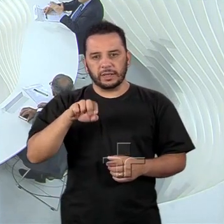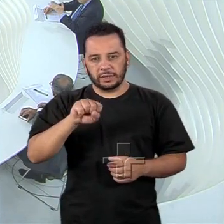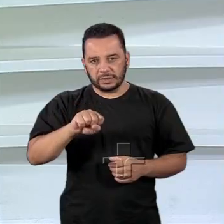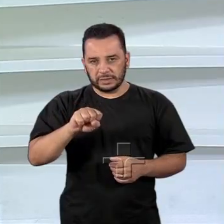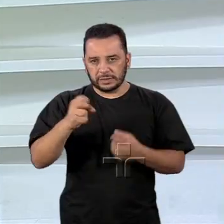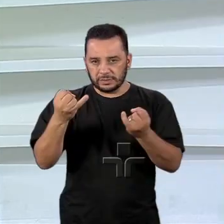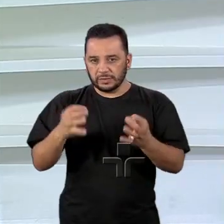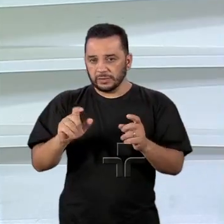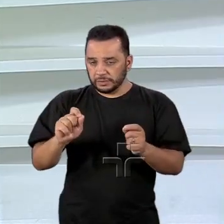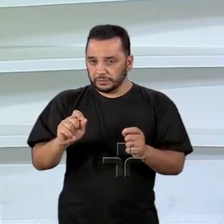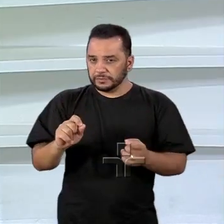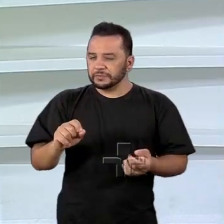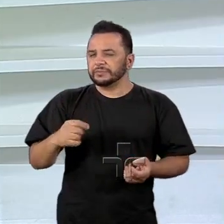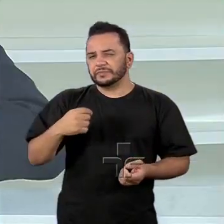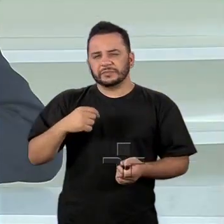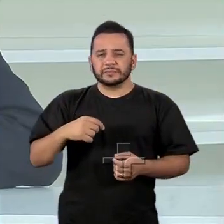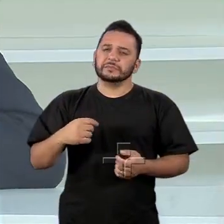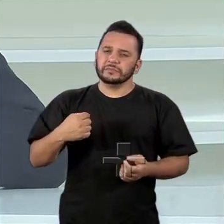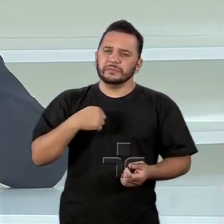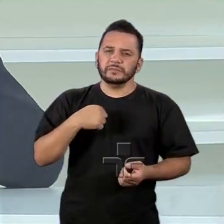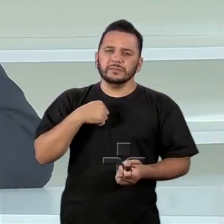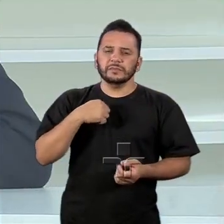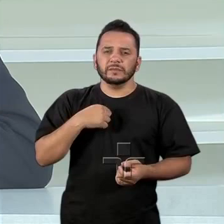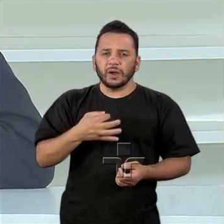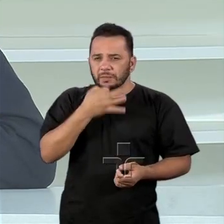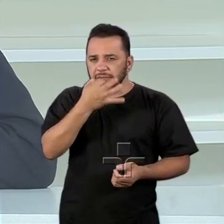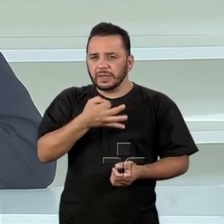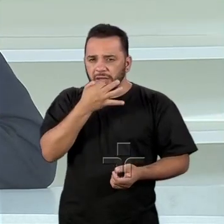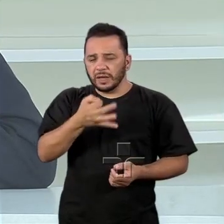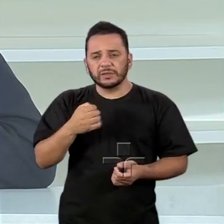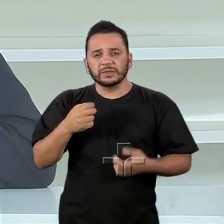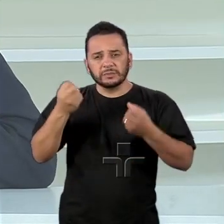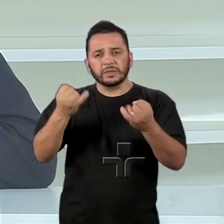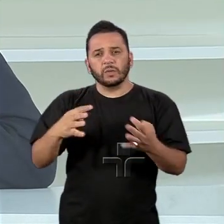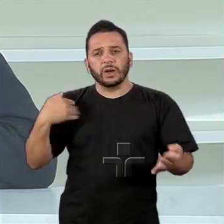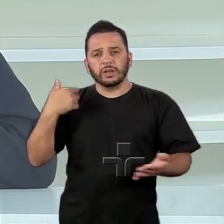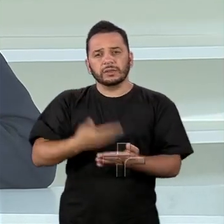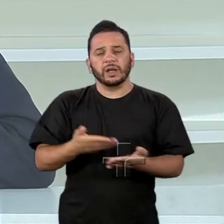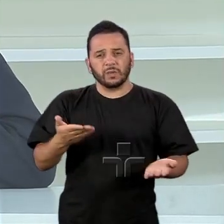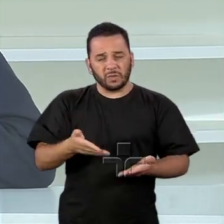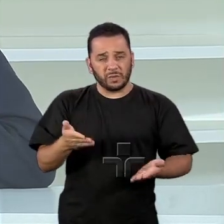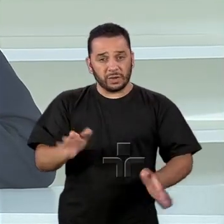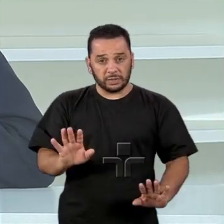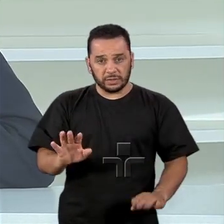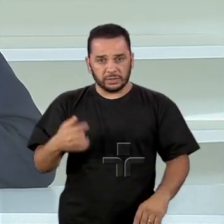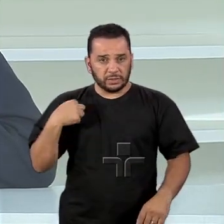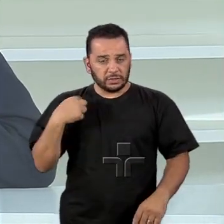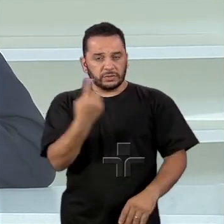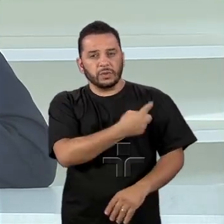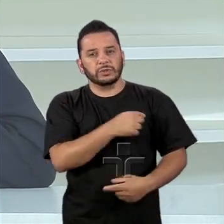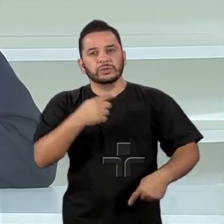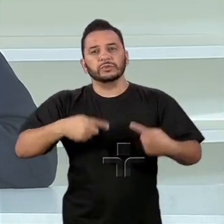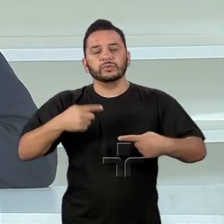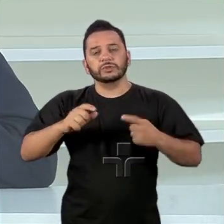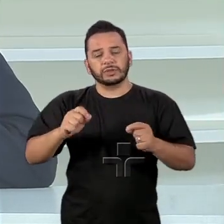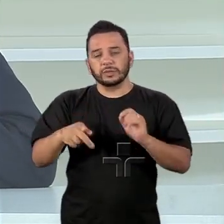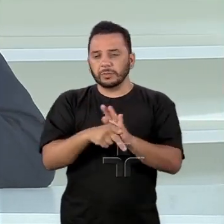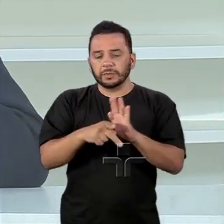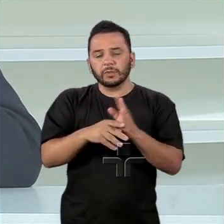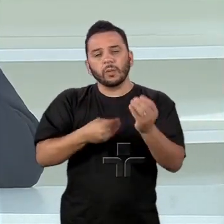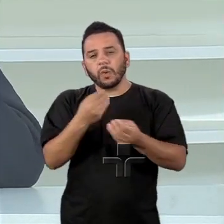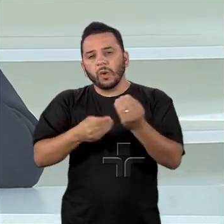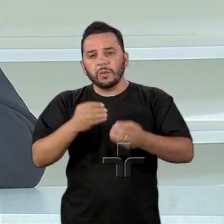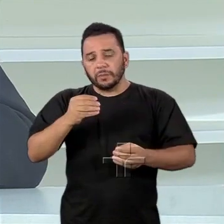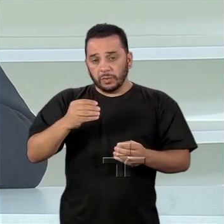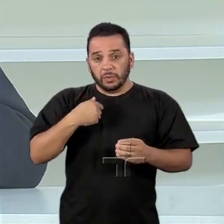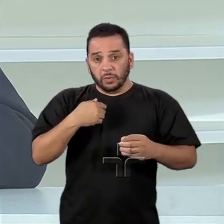Eu estava querendo comentar o que foi dito até aqui. Quando a gente discute o lugar do Brasil no mundo, não é